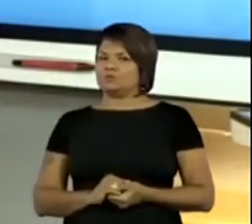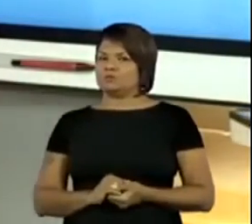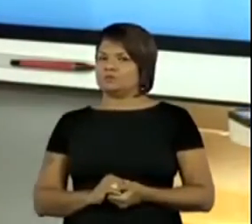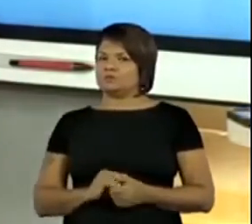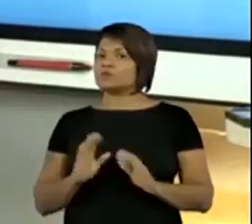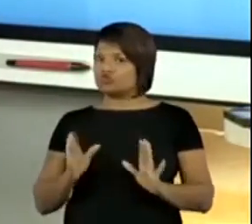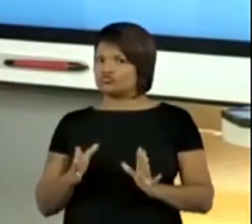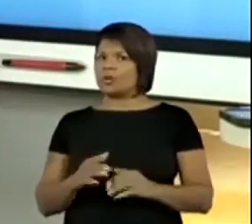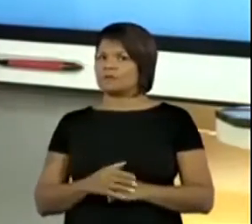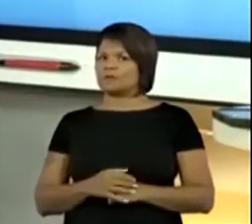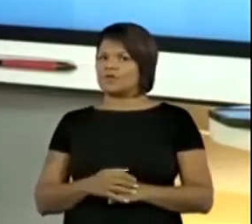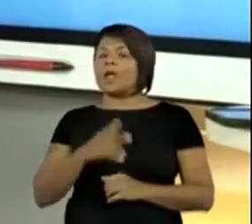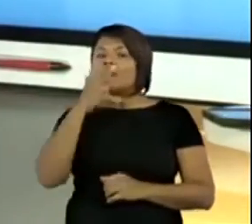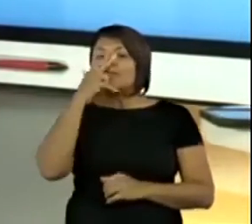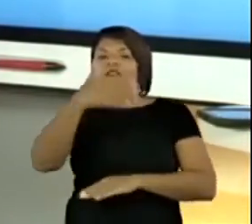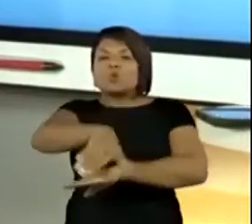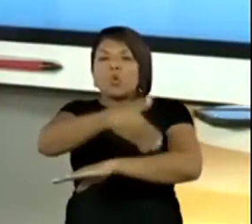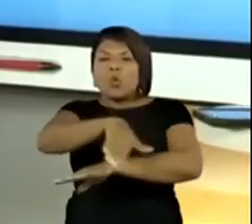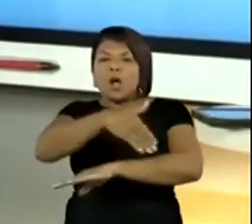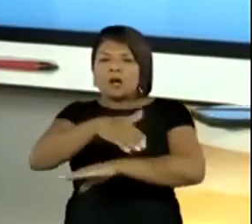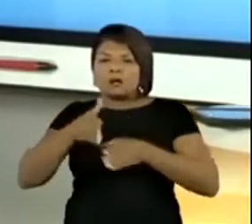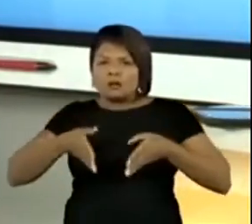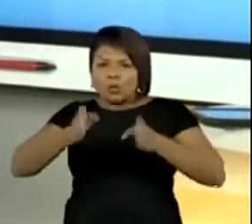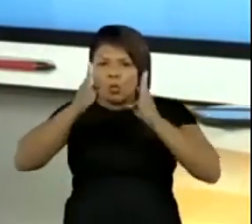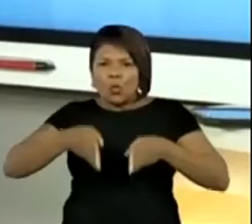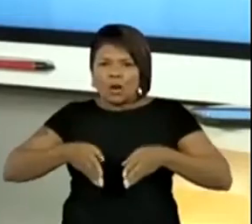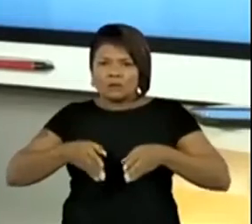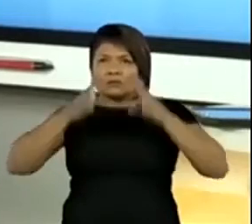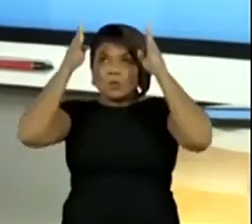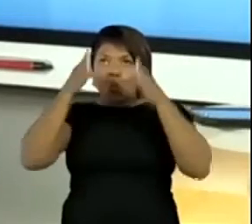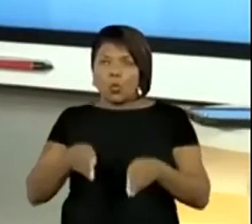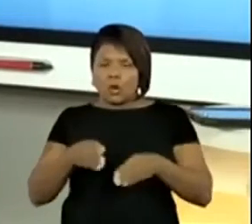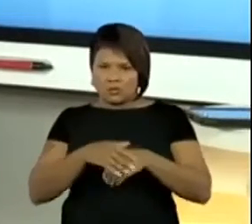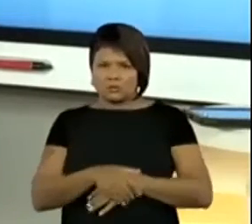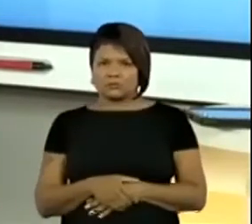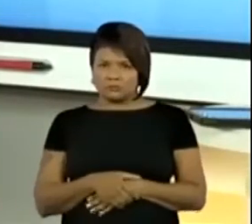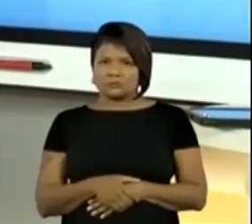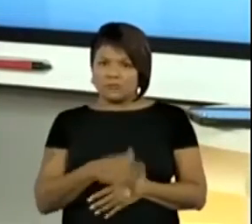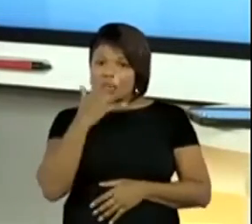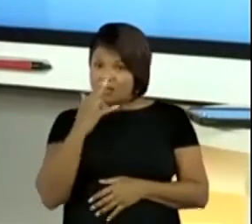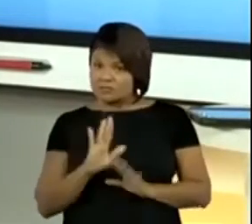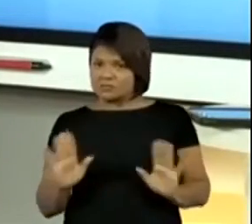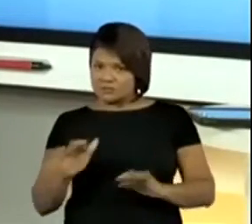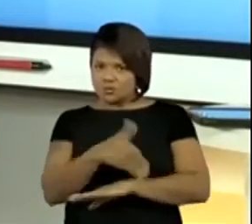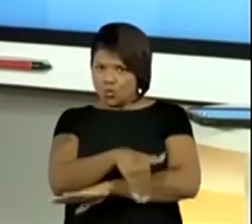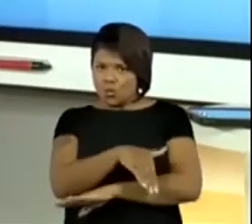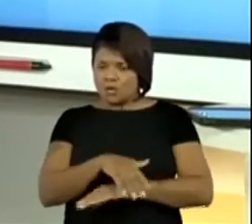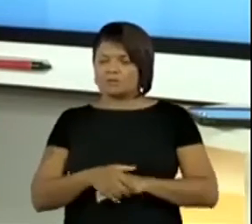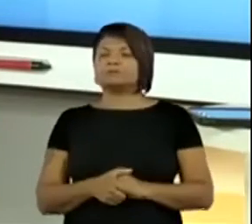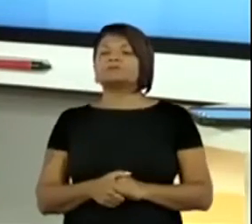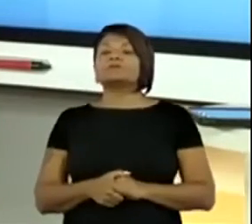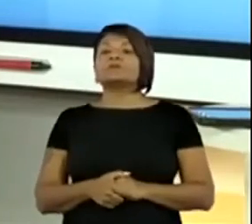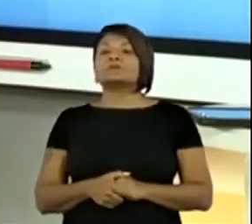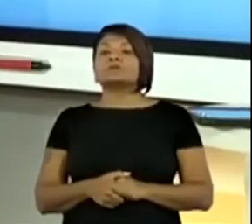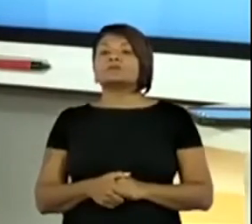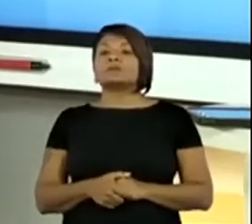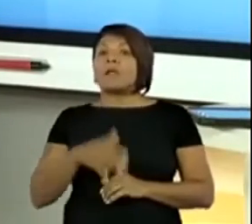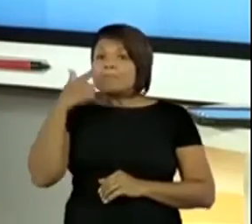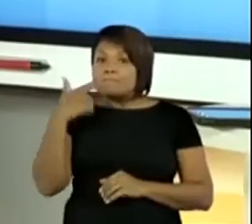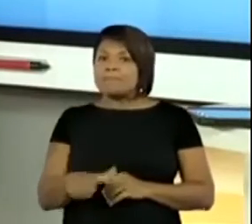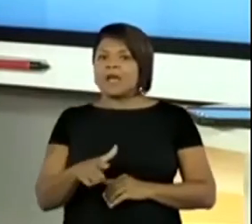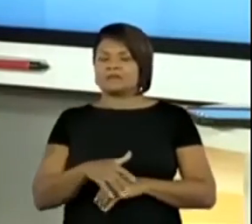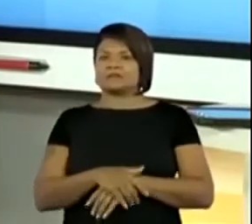Construir. Como se fosse uma rua, tá? Aqui, Uma rua. Aí, eu vou fazer mais duas linhas